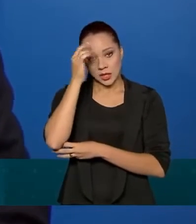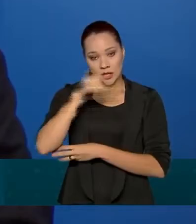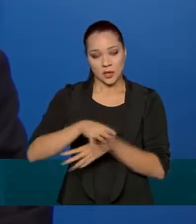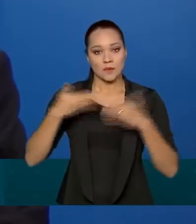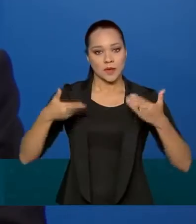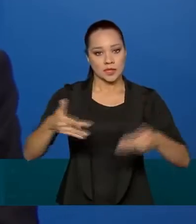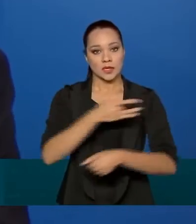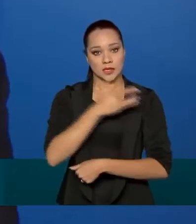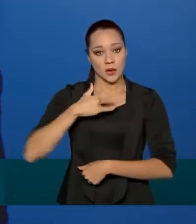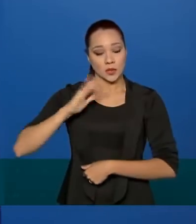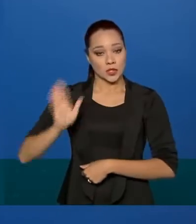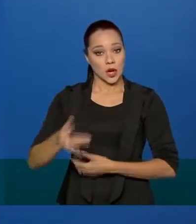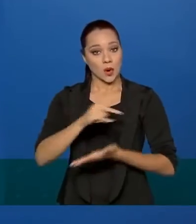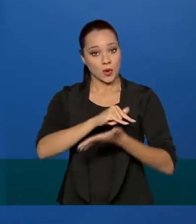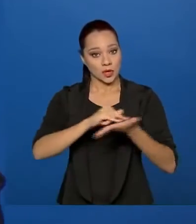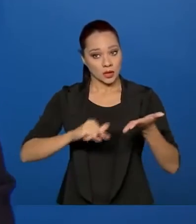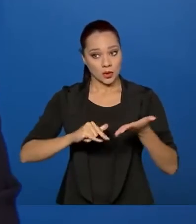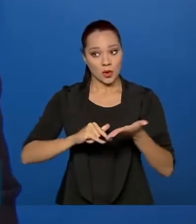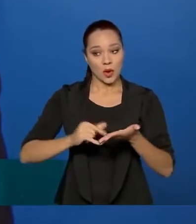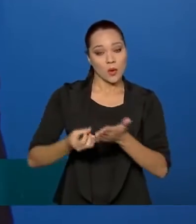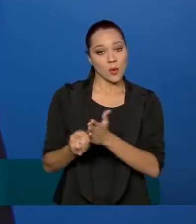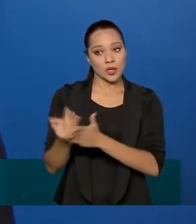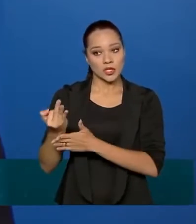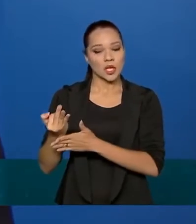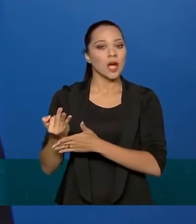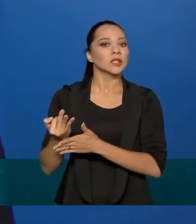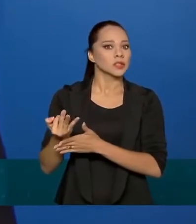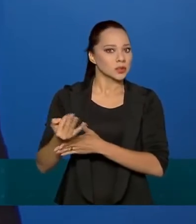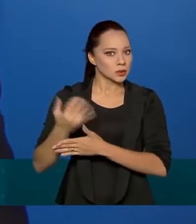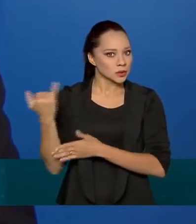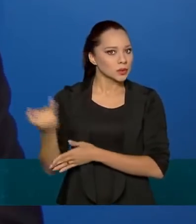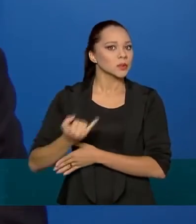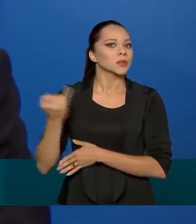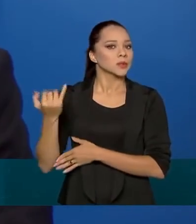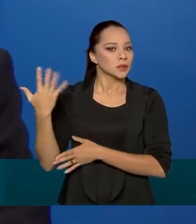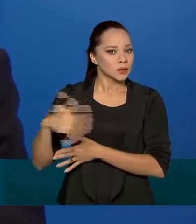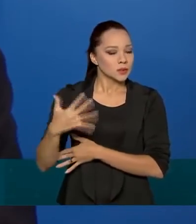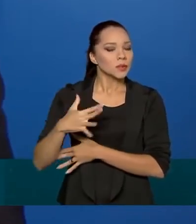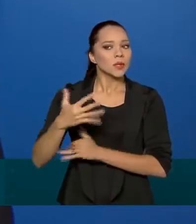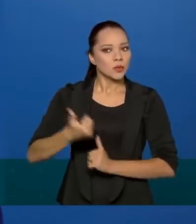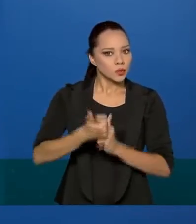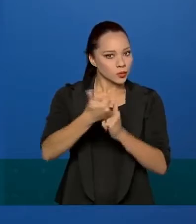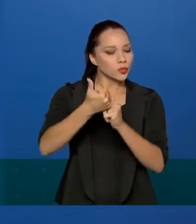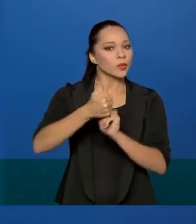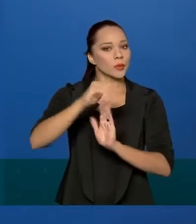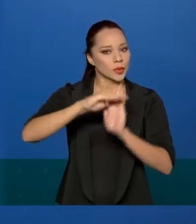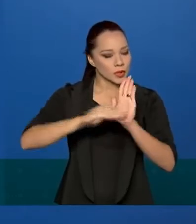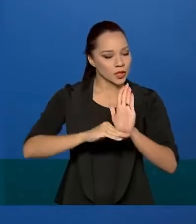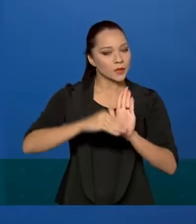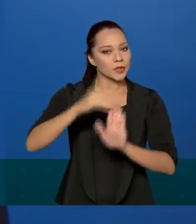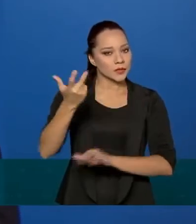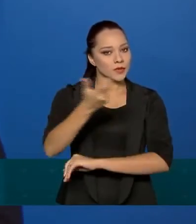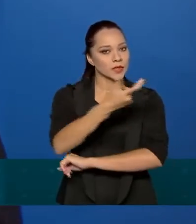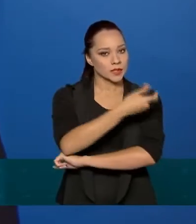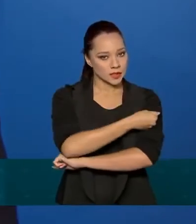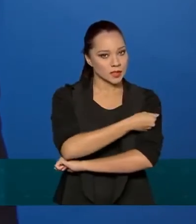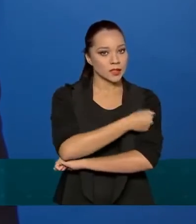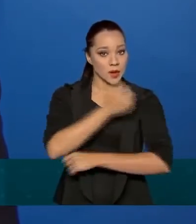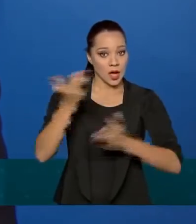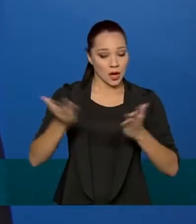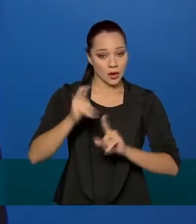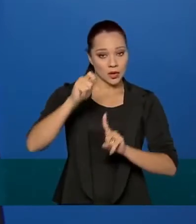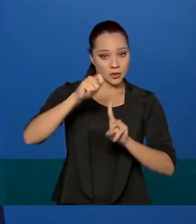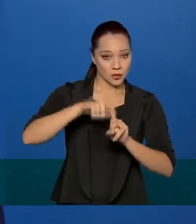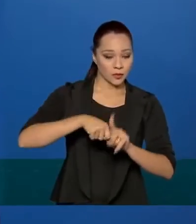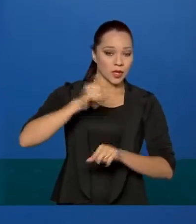da Saúde já contratou um aporte muito significativo e que reforçaria o nosso programa de vacinação agora nos